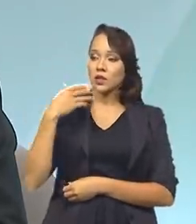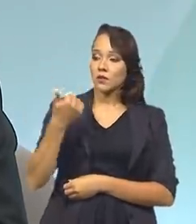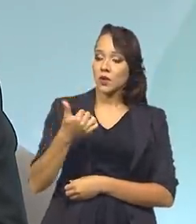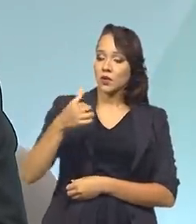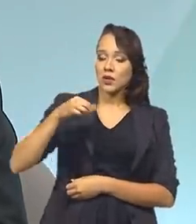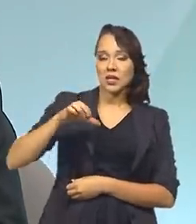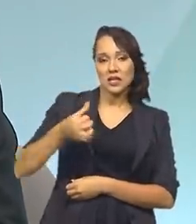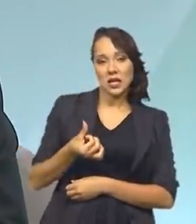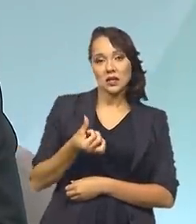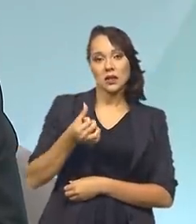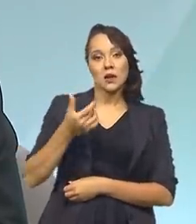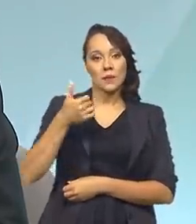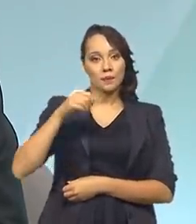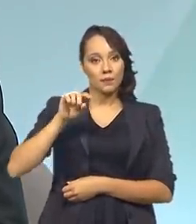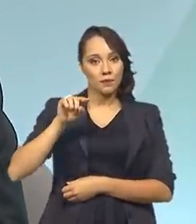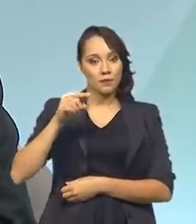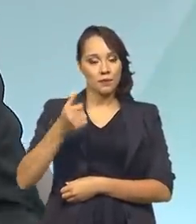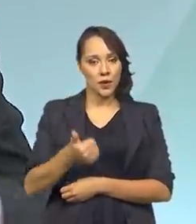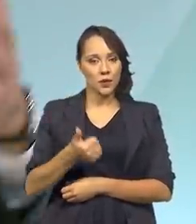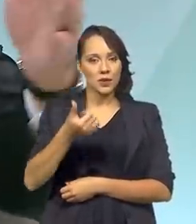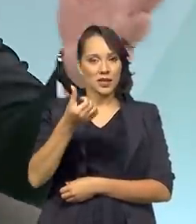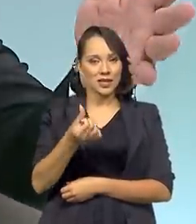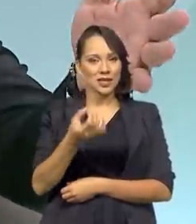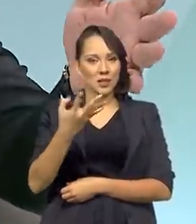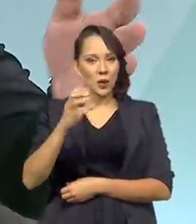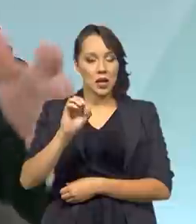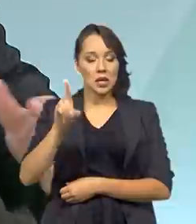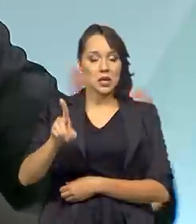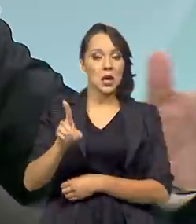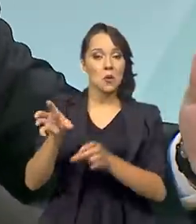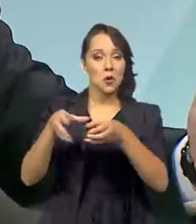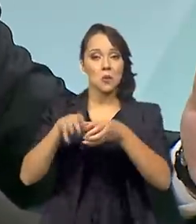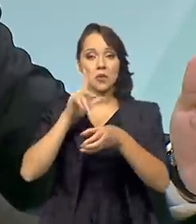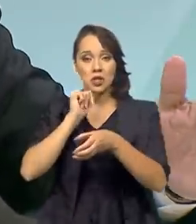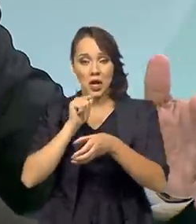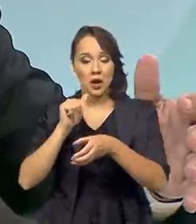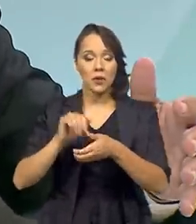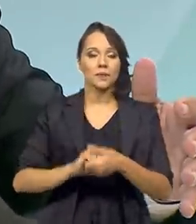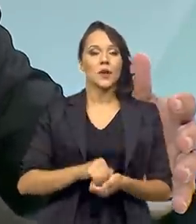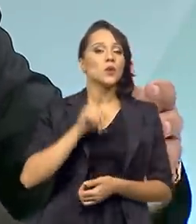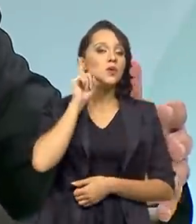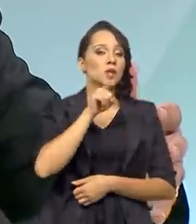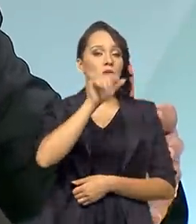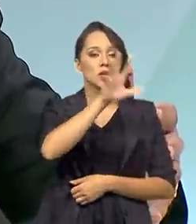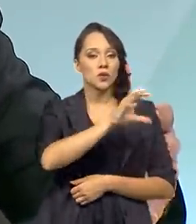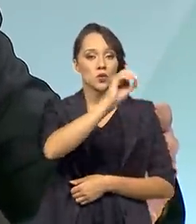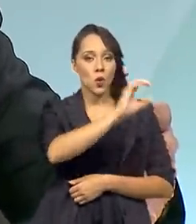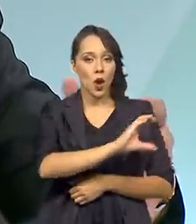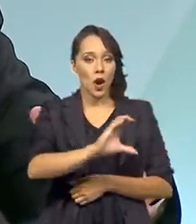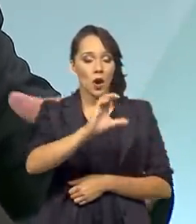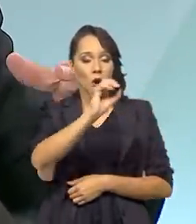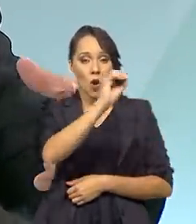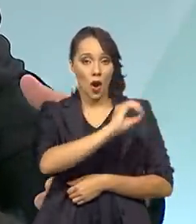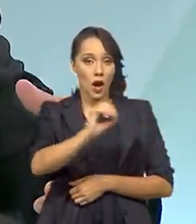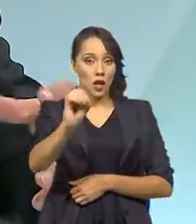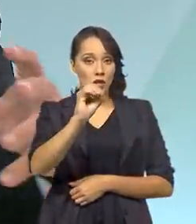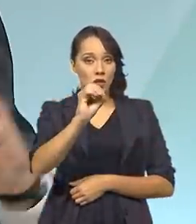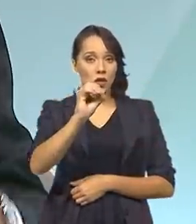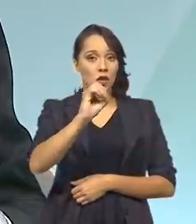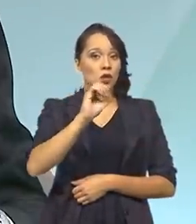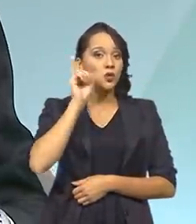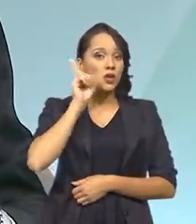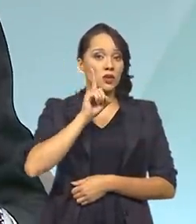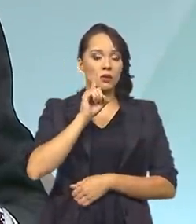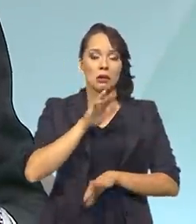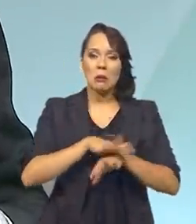tem uma autoridade ligada à água naquele país. Os Estados Unidos, você pega aquela região do oeste americano, que é a região mais árida do que